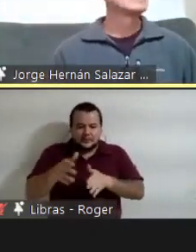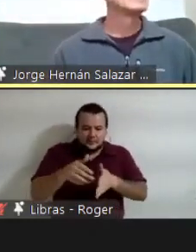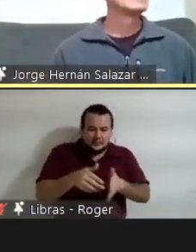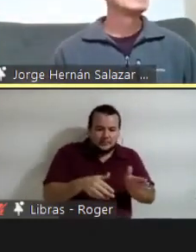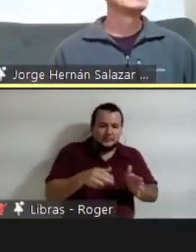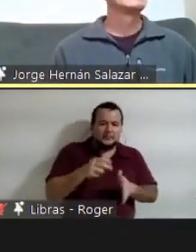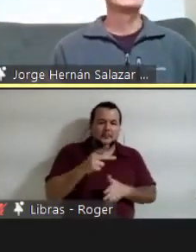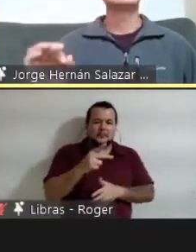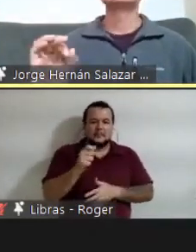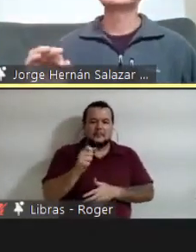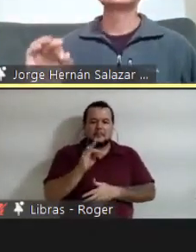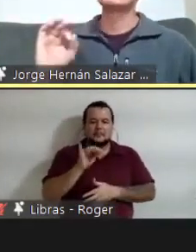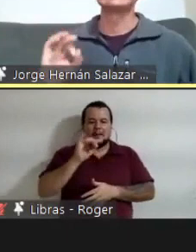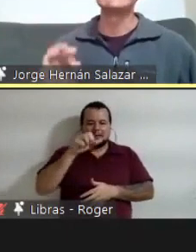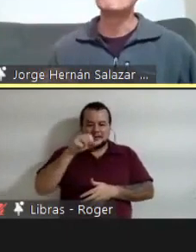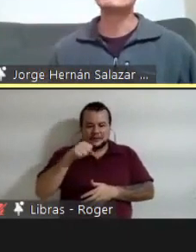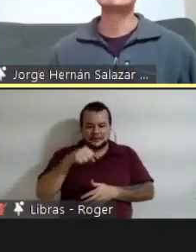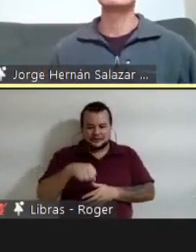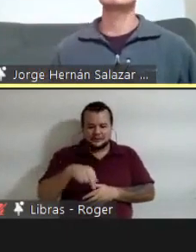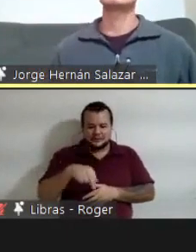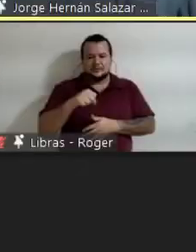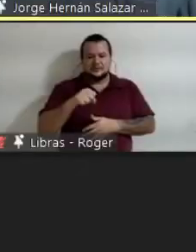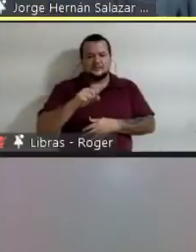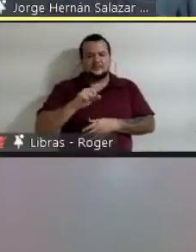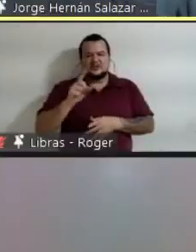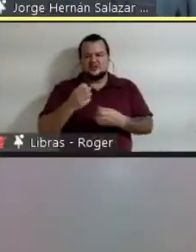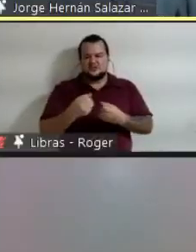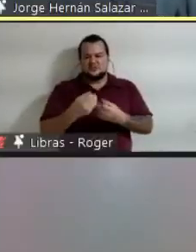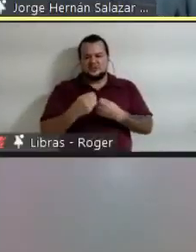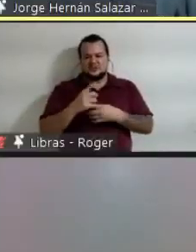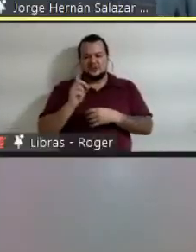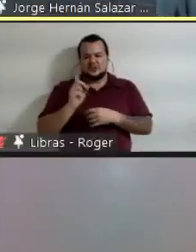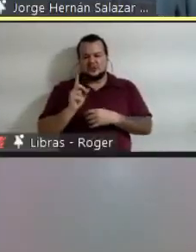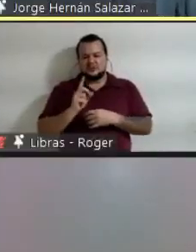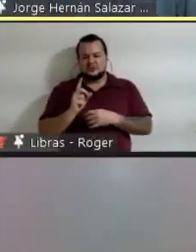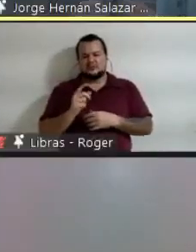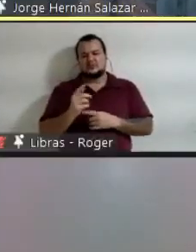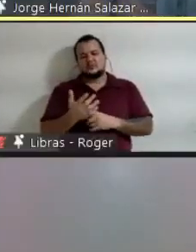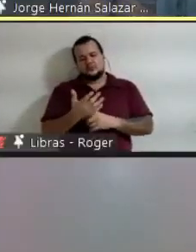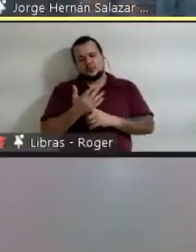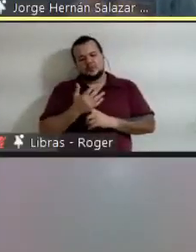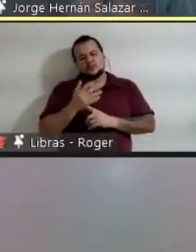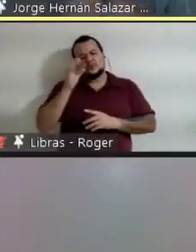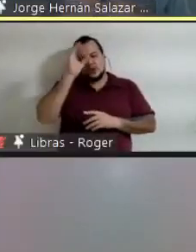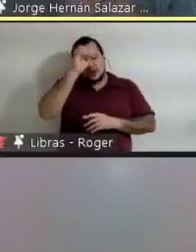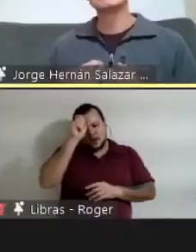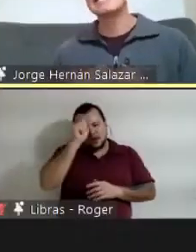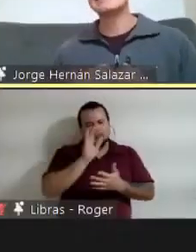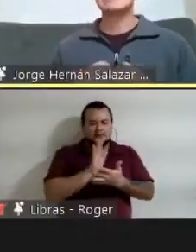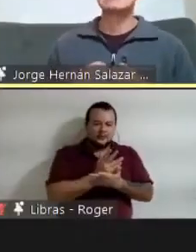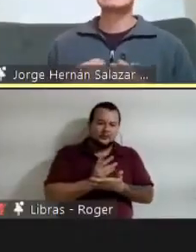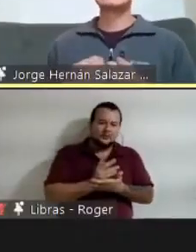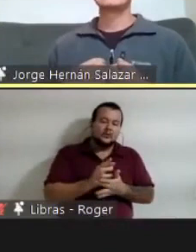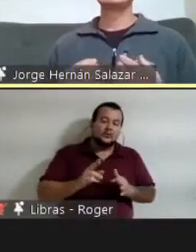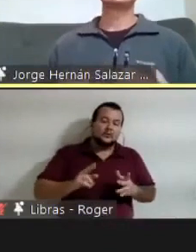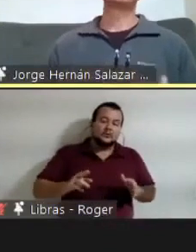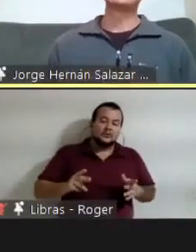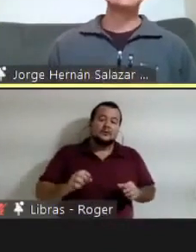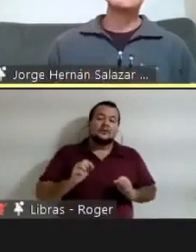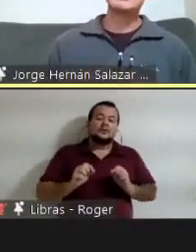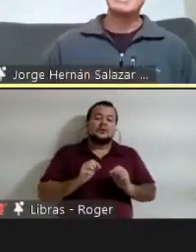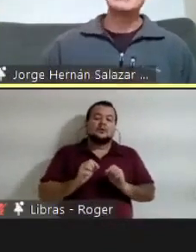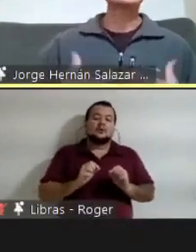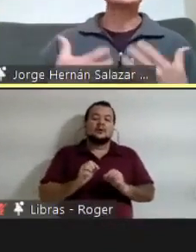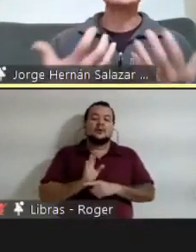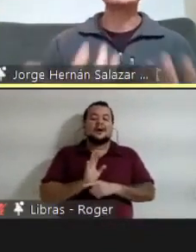aprender é uma coisa muito diferente que ensinar. Me parece que não